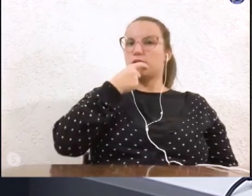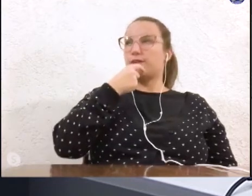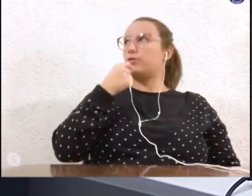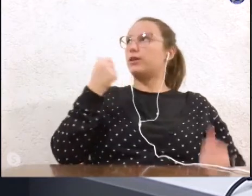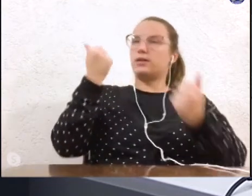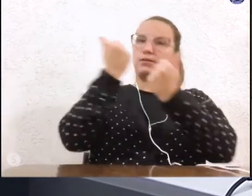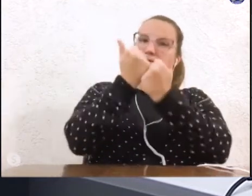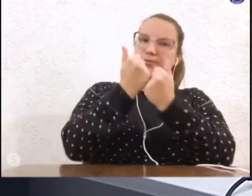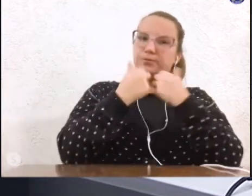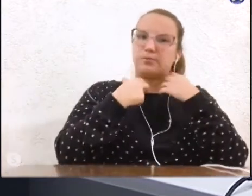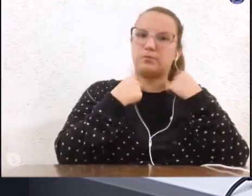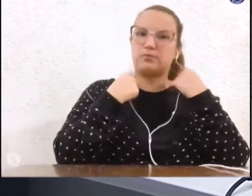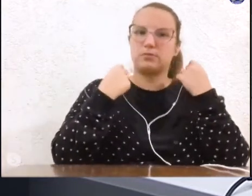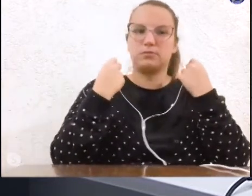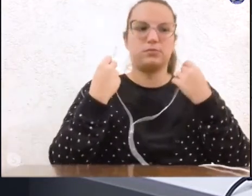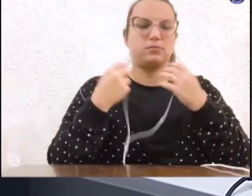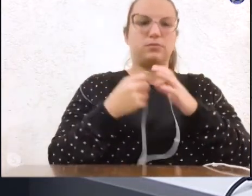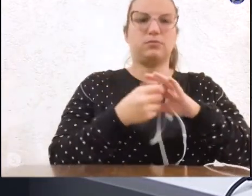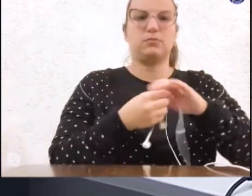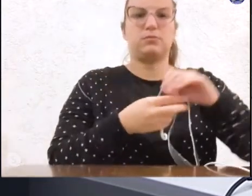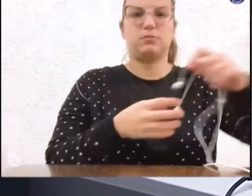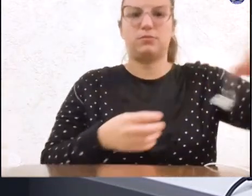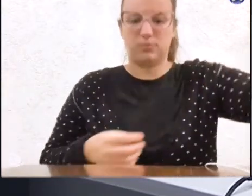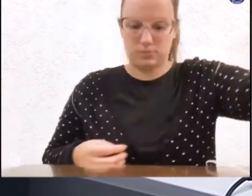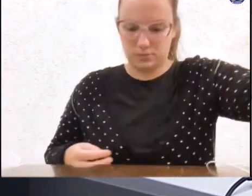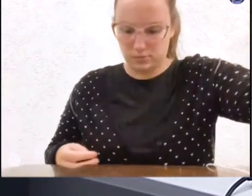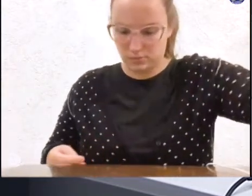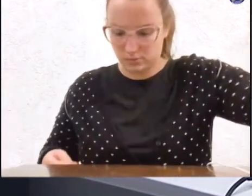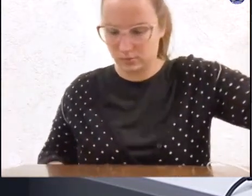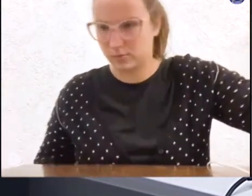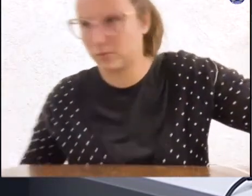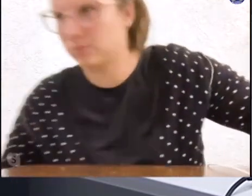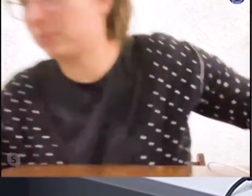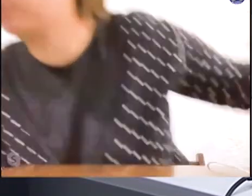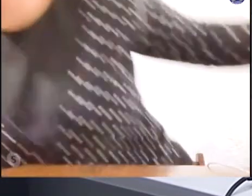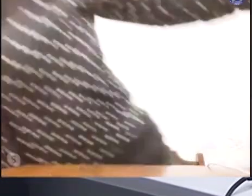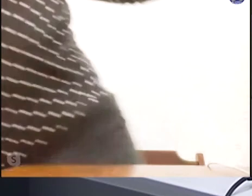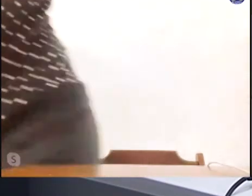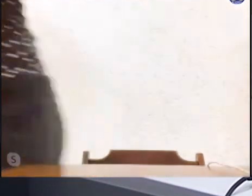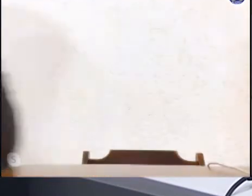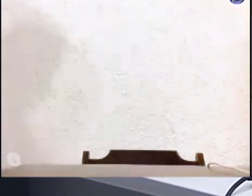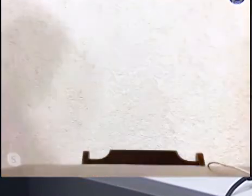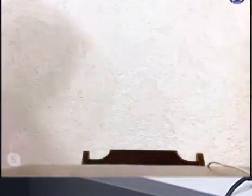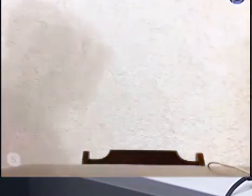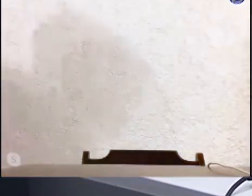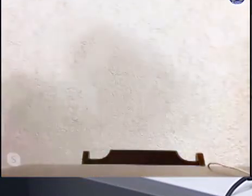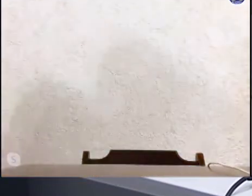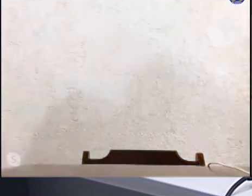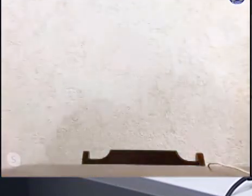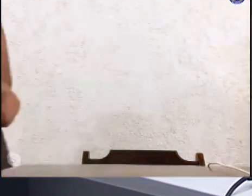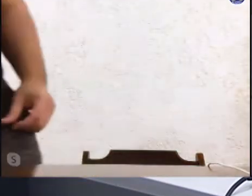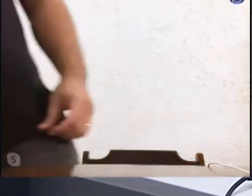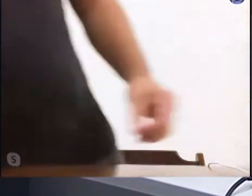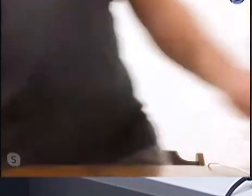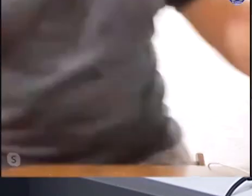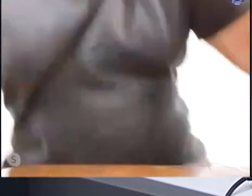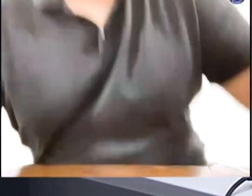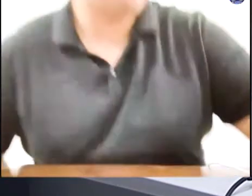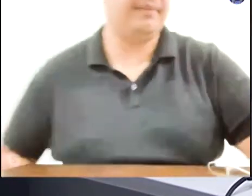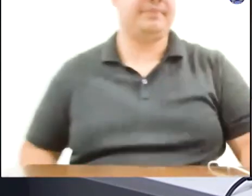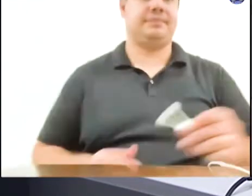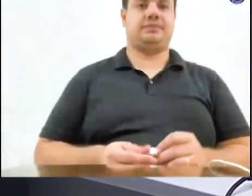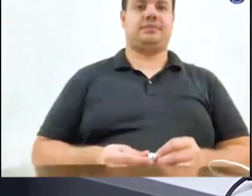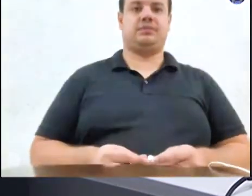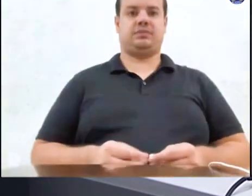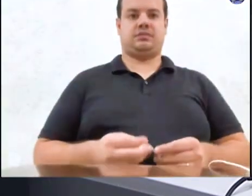dia 29 de julho de 1913 na cidade de barra bonita onde trabalhou por muitos anos na vida